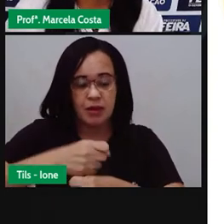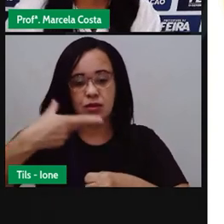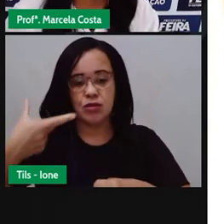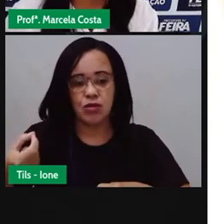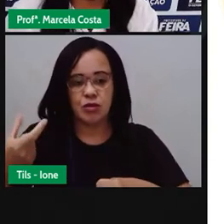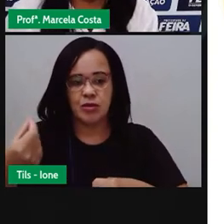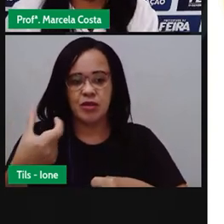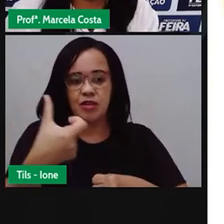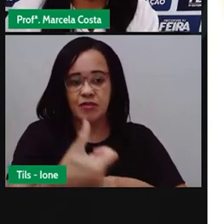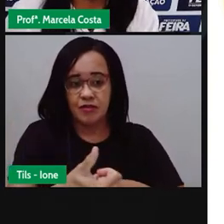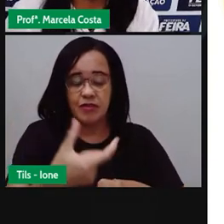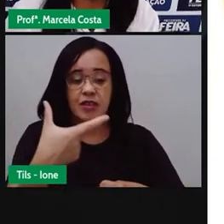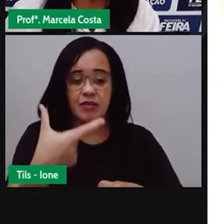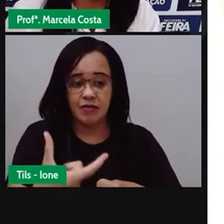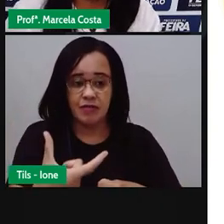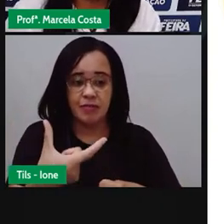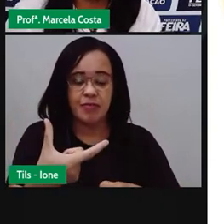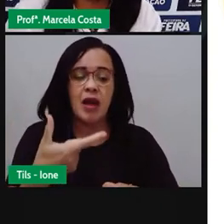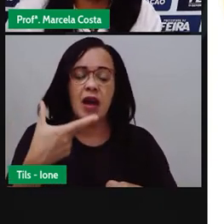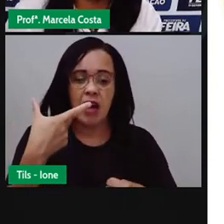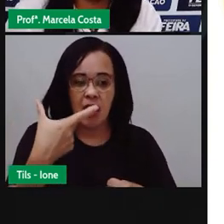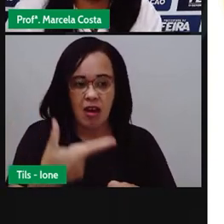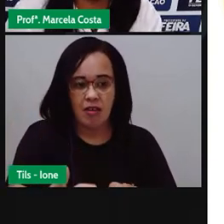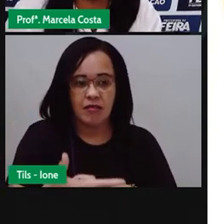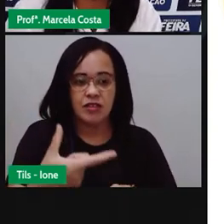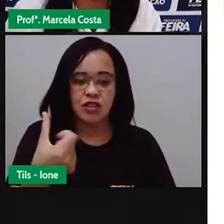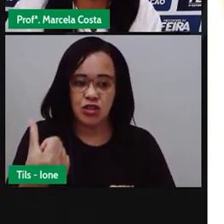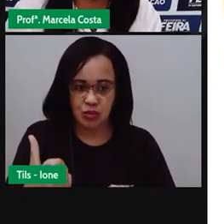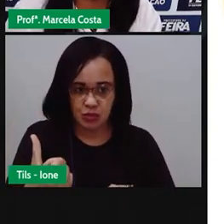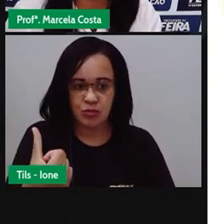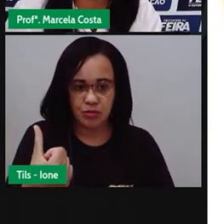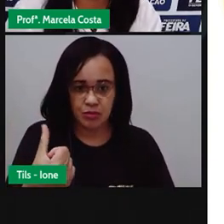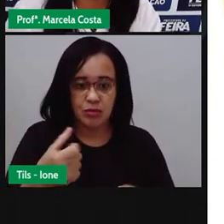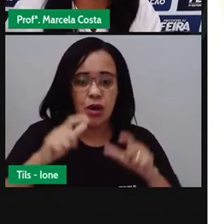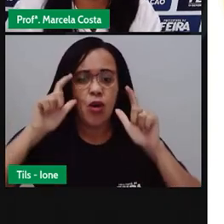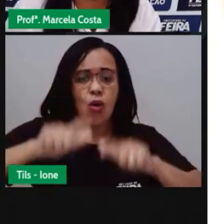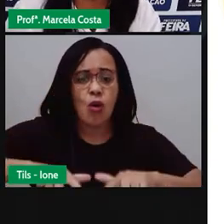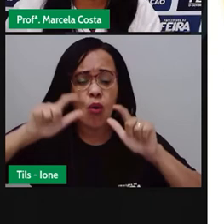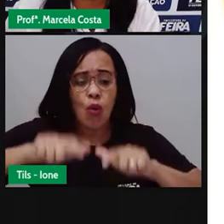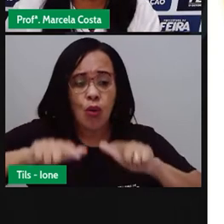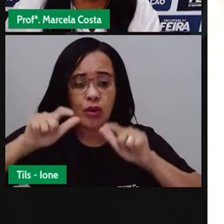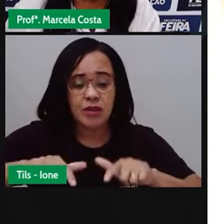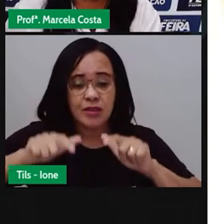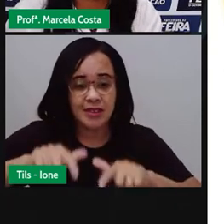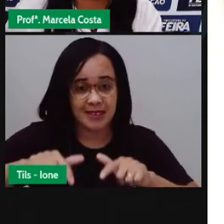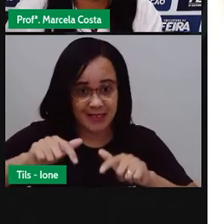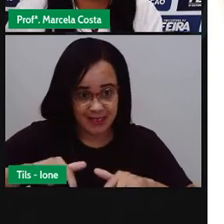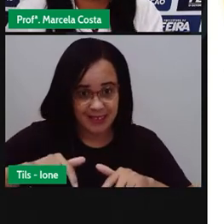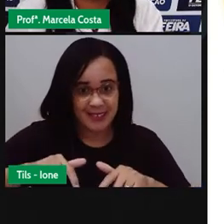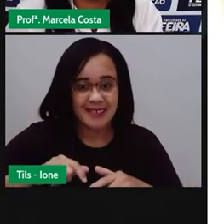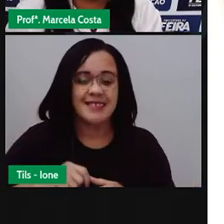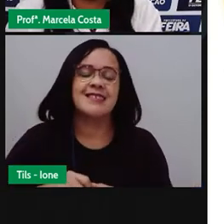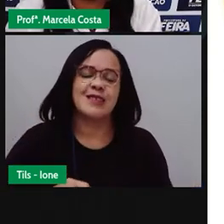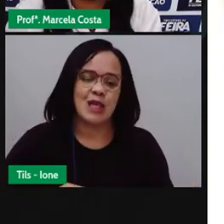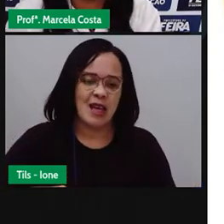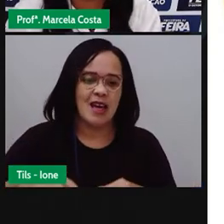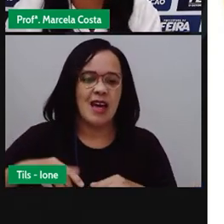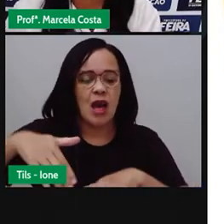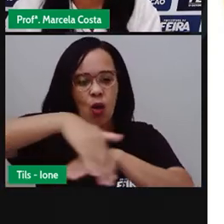O local. Olha o endereço. Avenida Girassol, Casa 230.